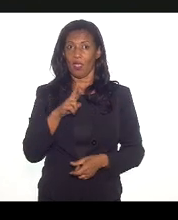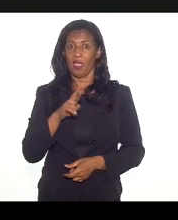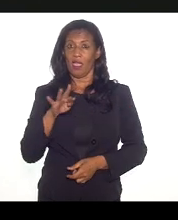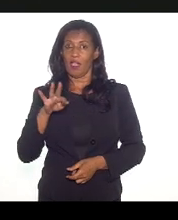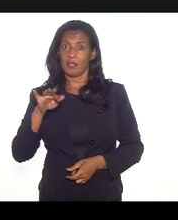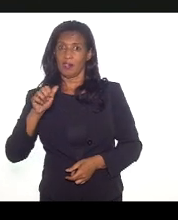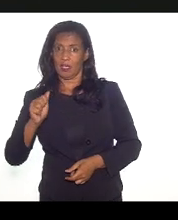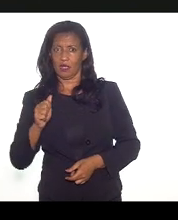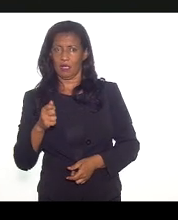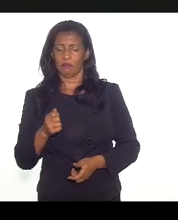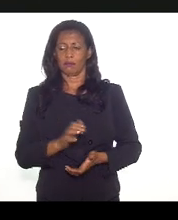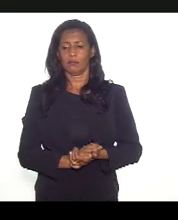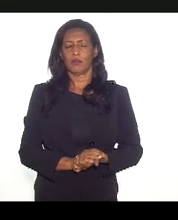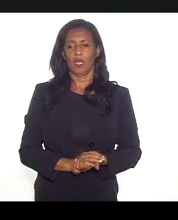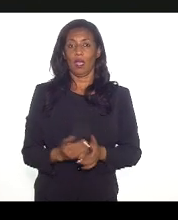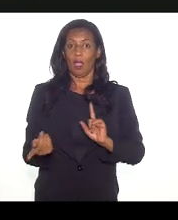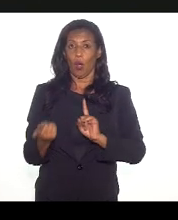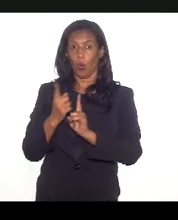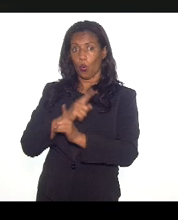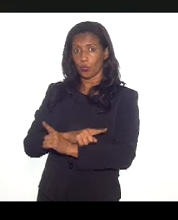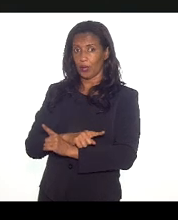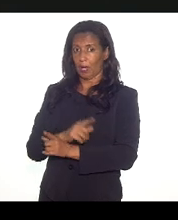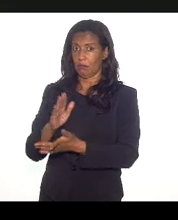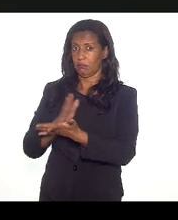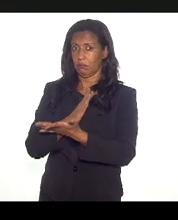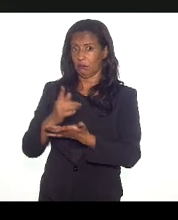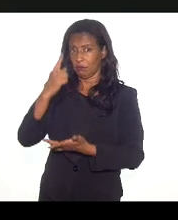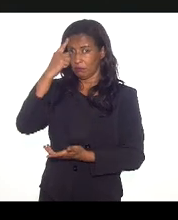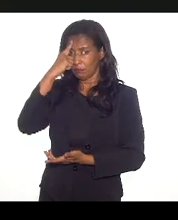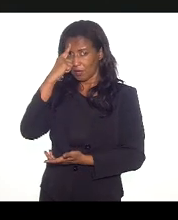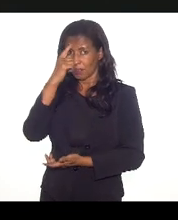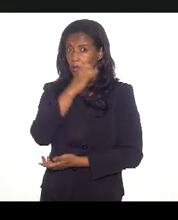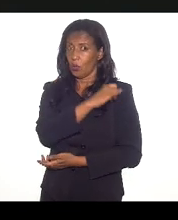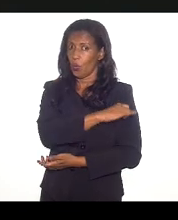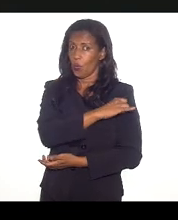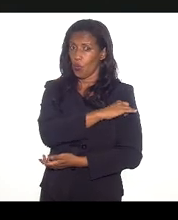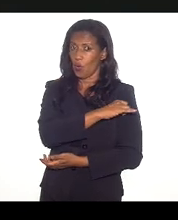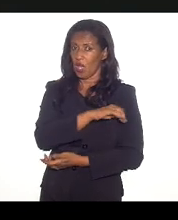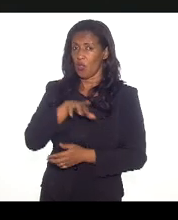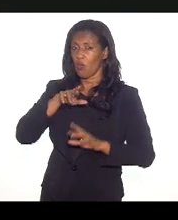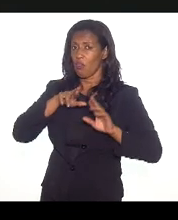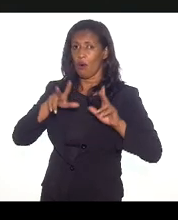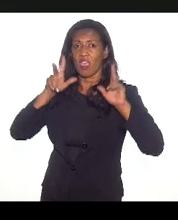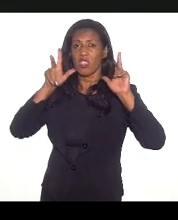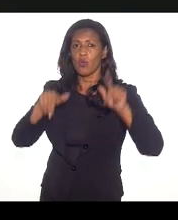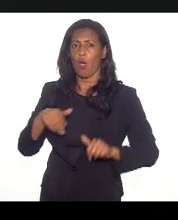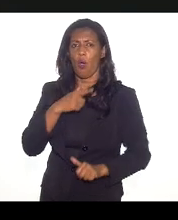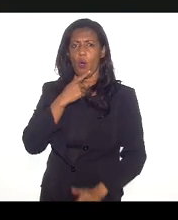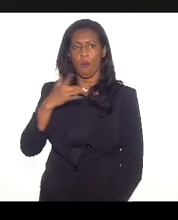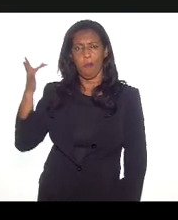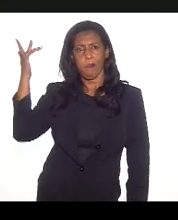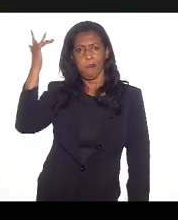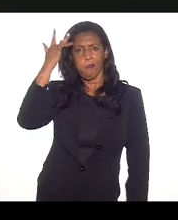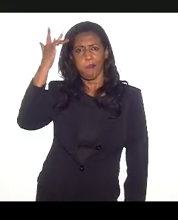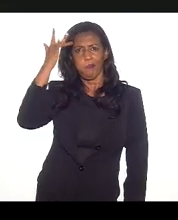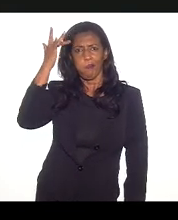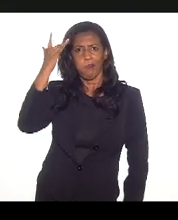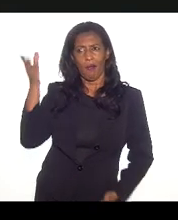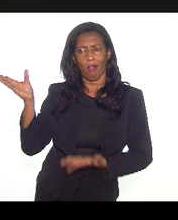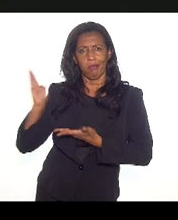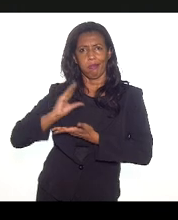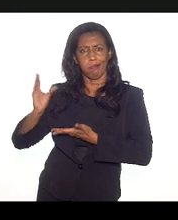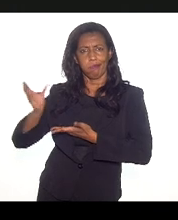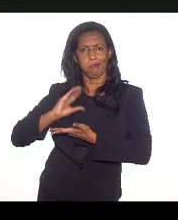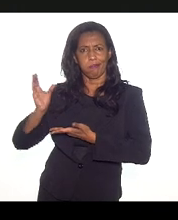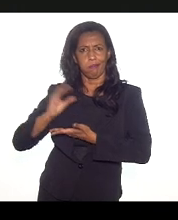Ao contrário do que alguns pensam, o Rio não é como um playboy rico que tem um pai que nunca nenhum dinheiro dá.